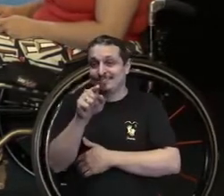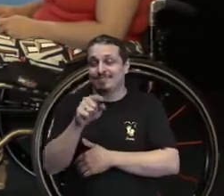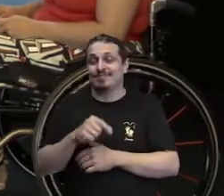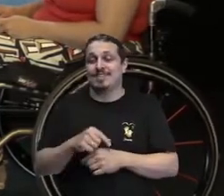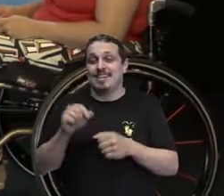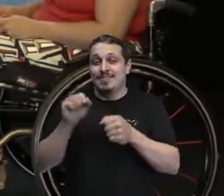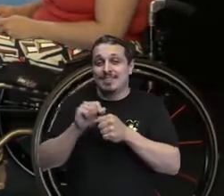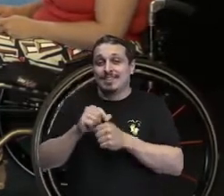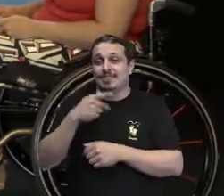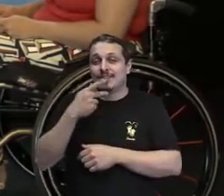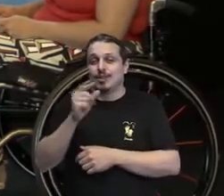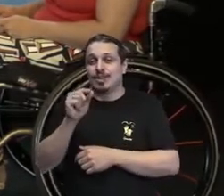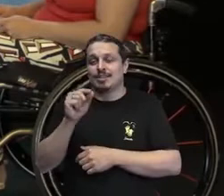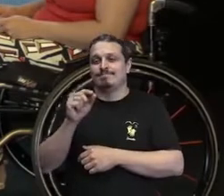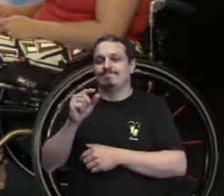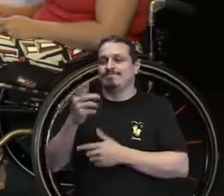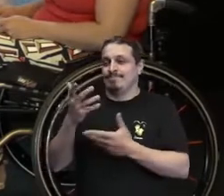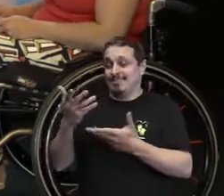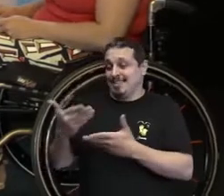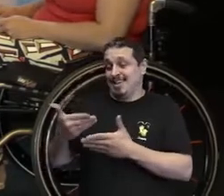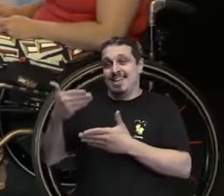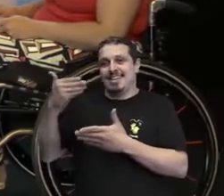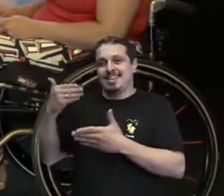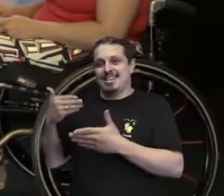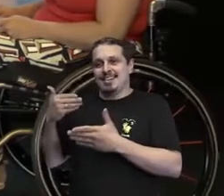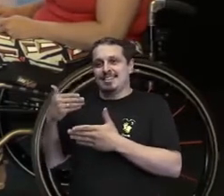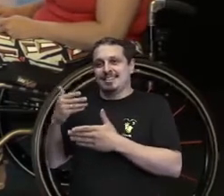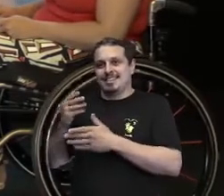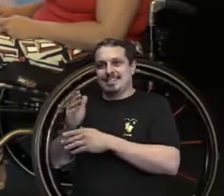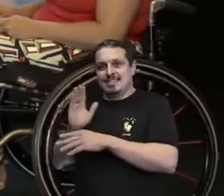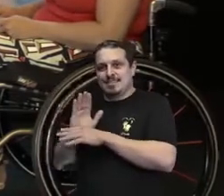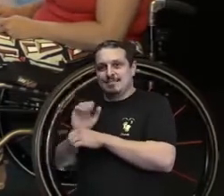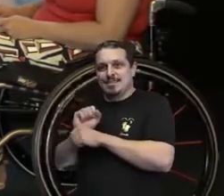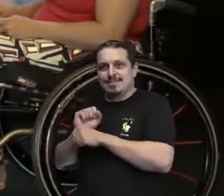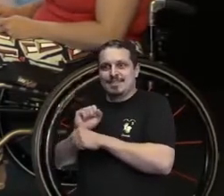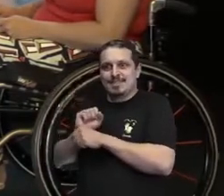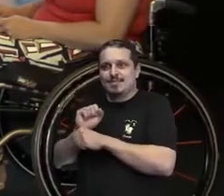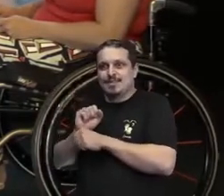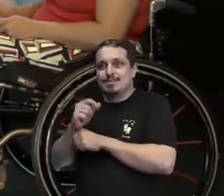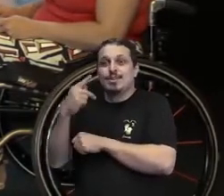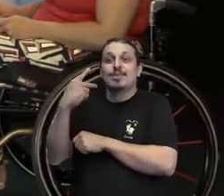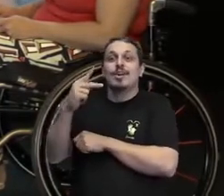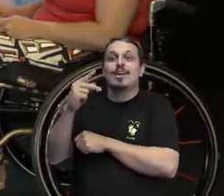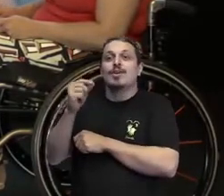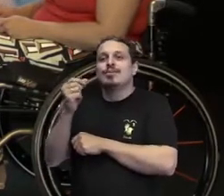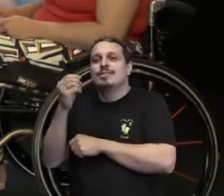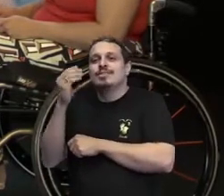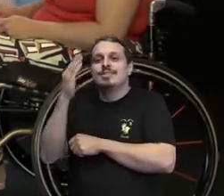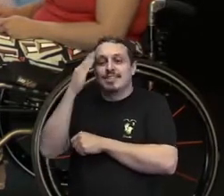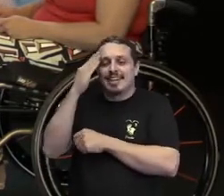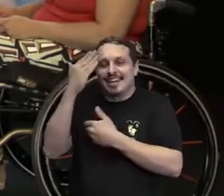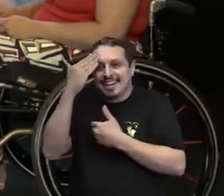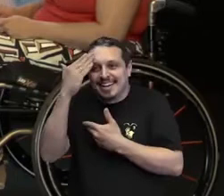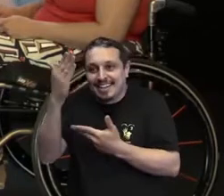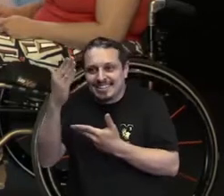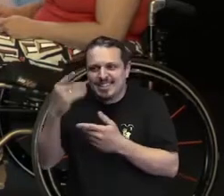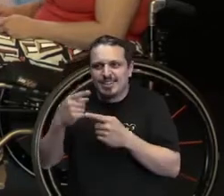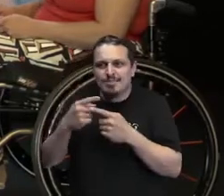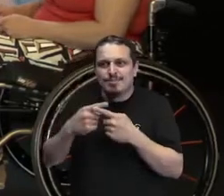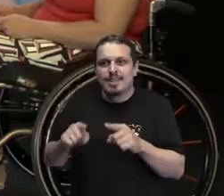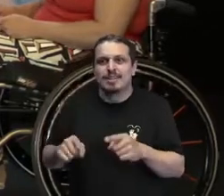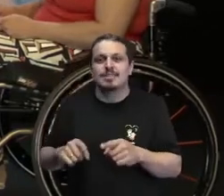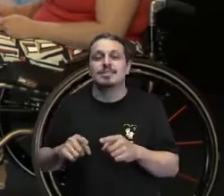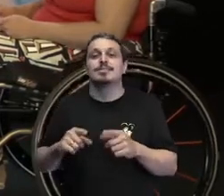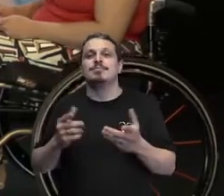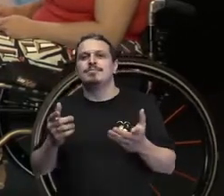estão aqui nos bastidores do Genética Noi Destino estavam aguardando a tua presença. Muito obrigado por você ser essa humorista,